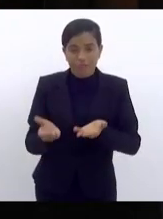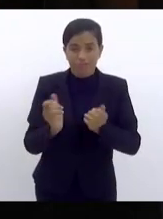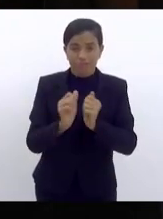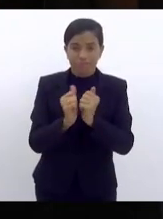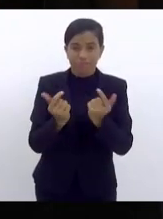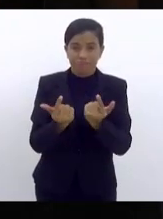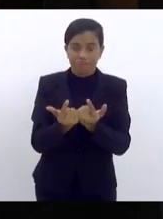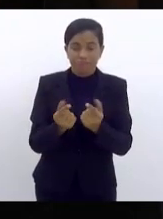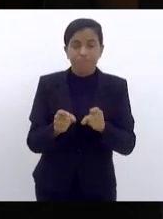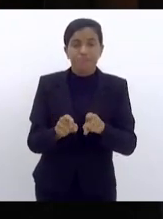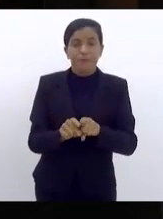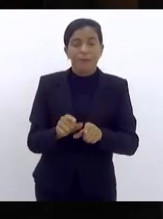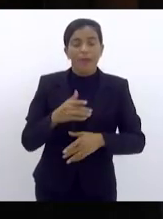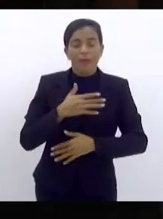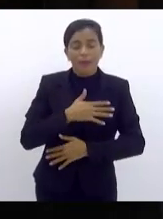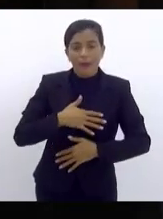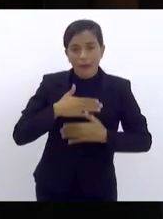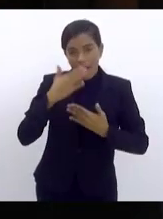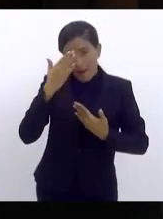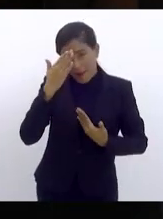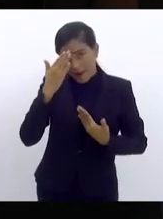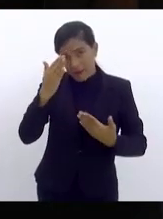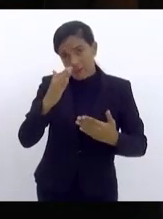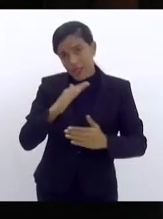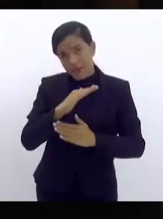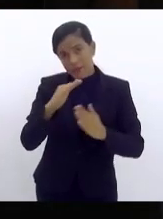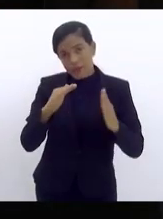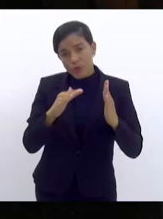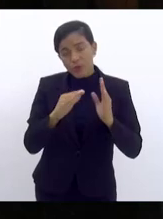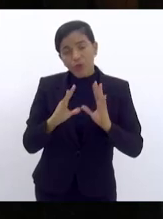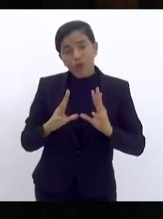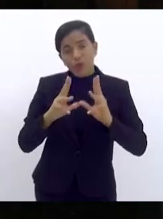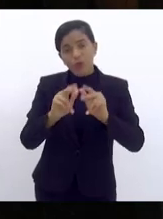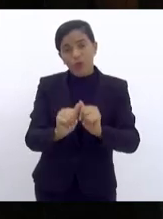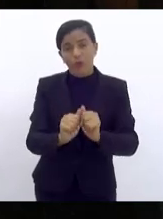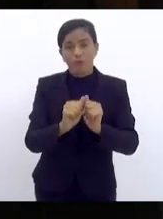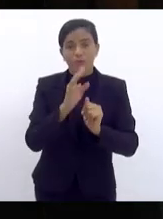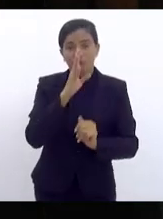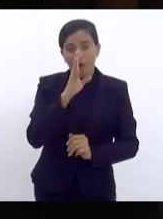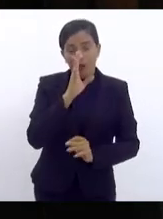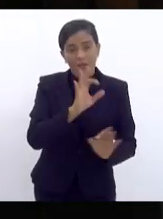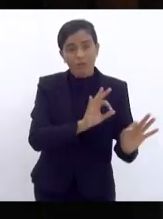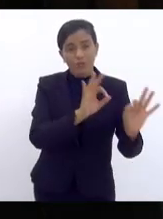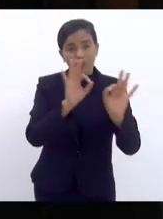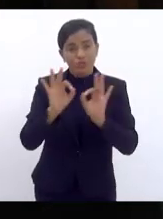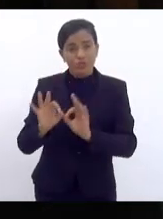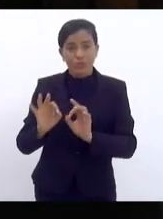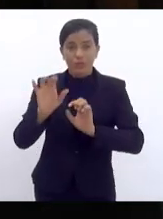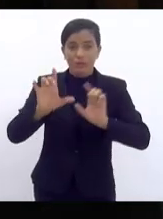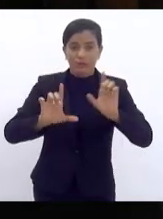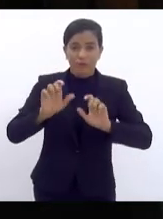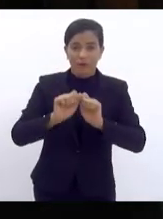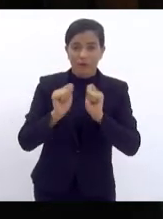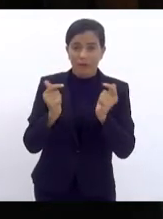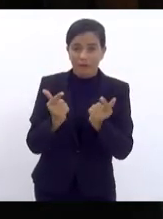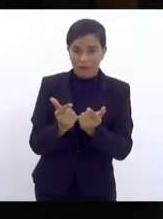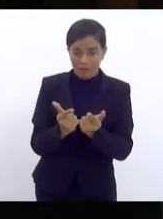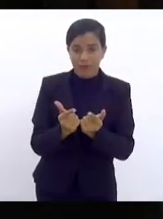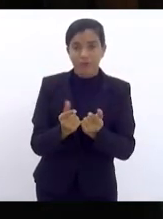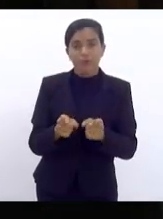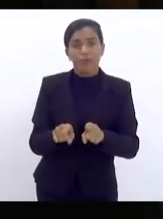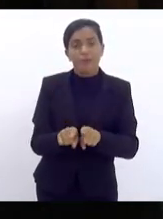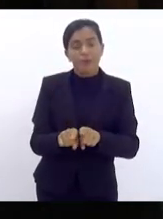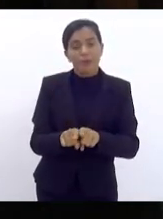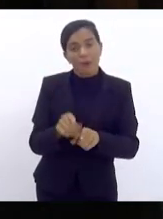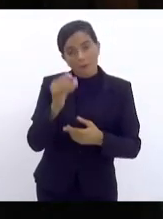Gostaria de agradecer também a todos que estão nos assistindo através da TV Alerja. Meu muito obrigado. E hoje, a minha